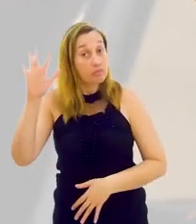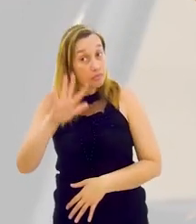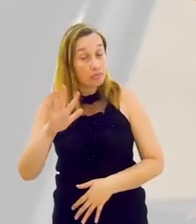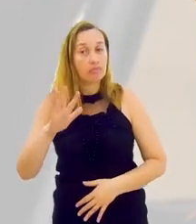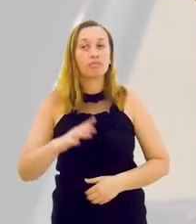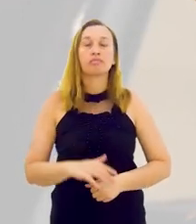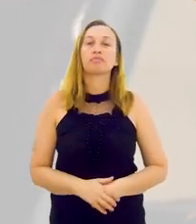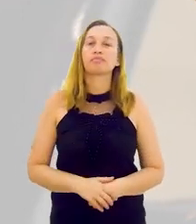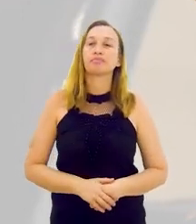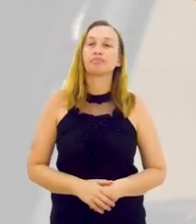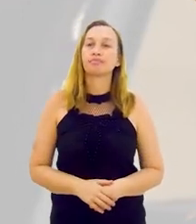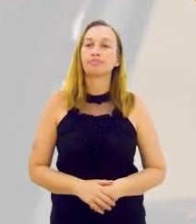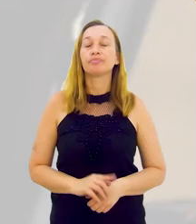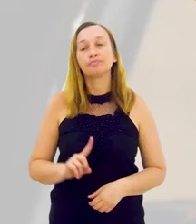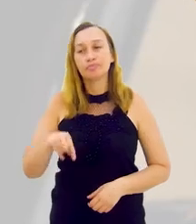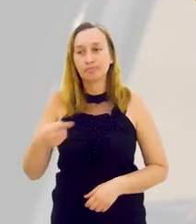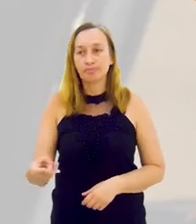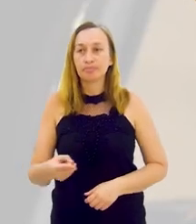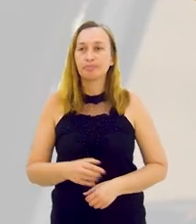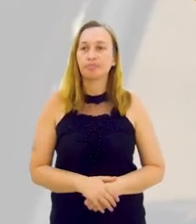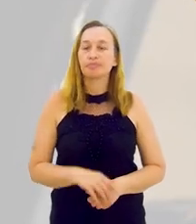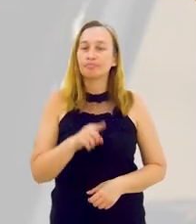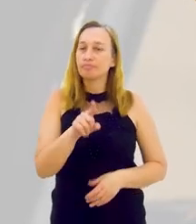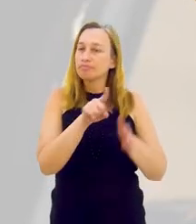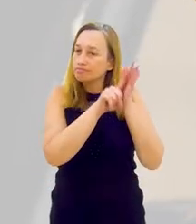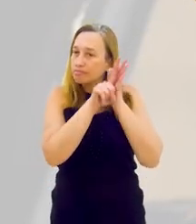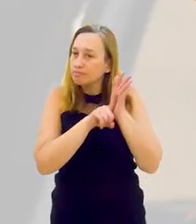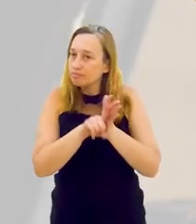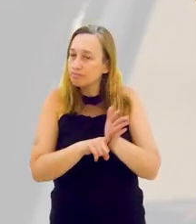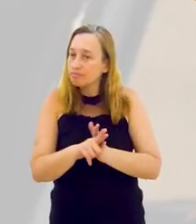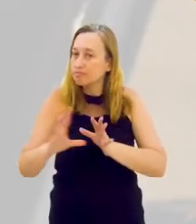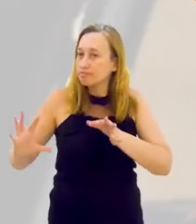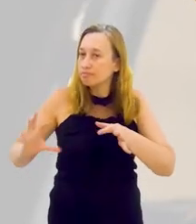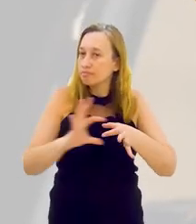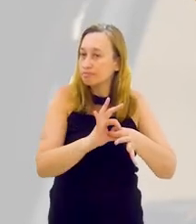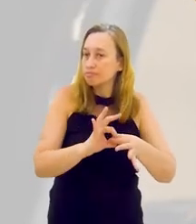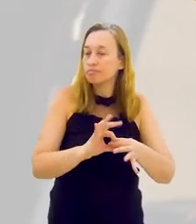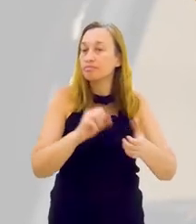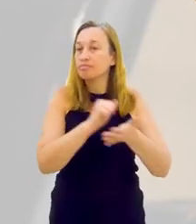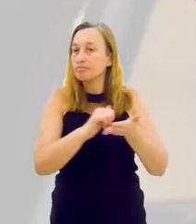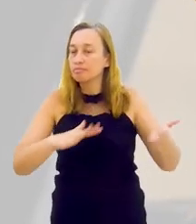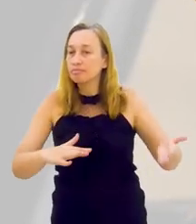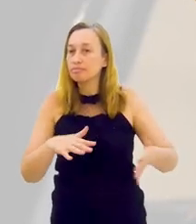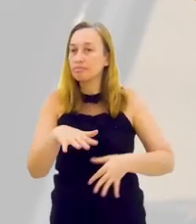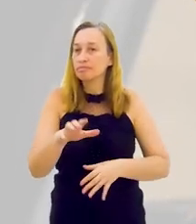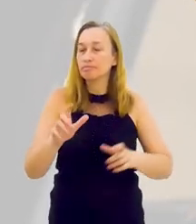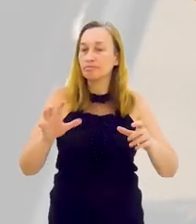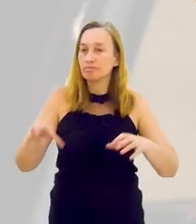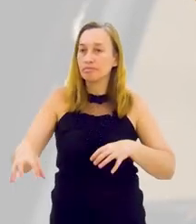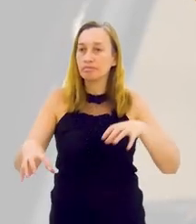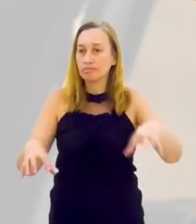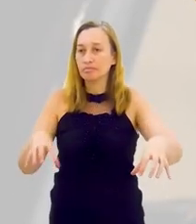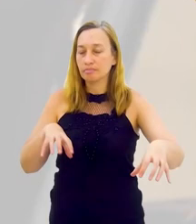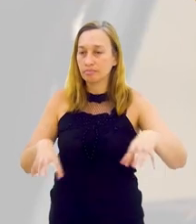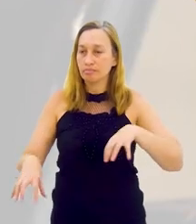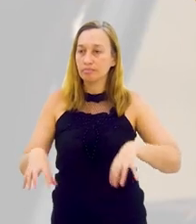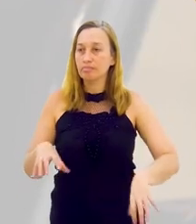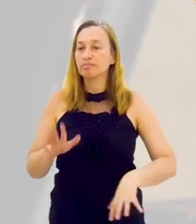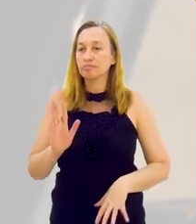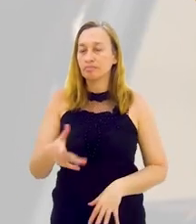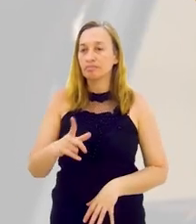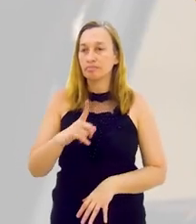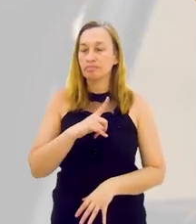que a gente tem que fazer isso no nível regional, ali, multissetorial. E, a partir daí, você analisa a